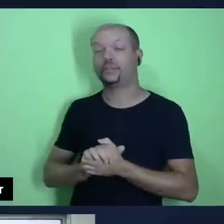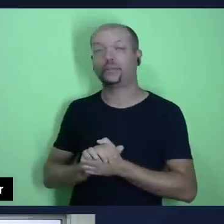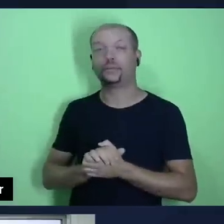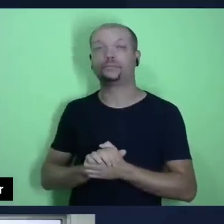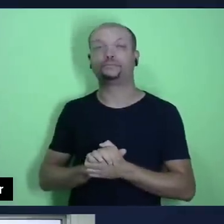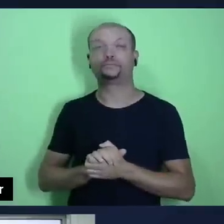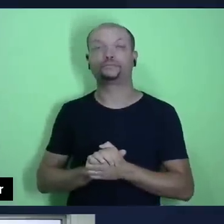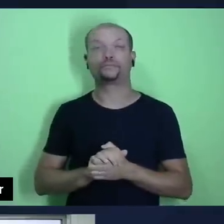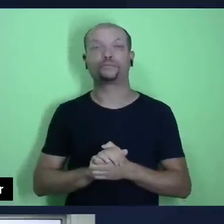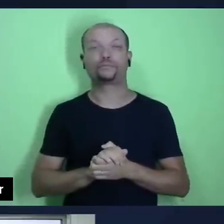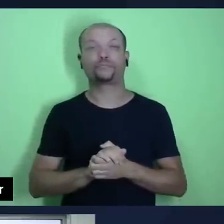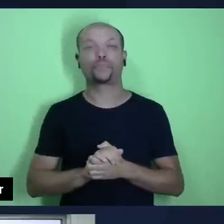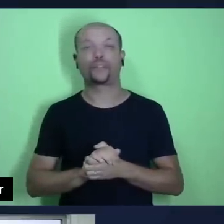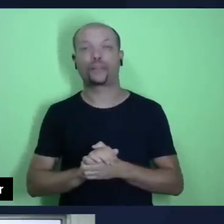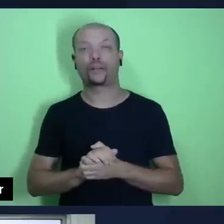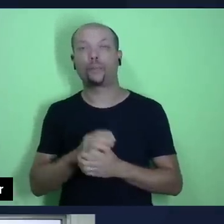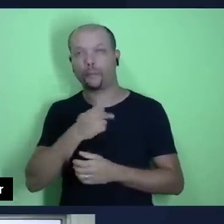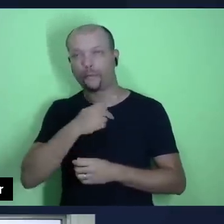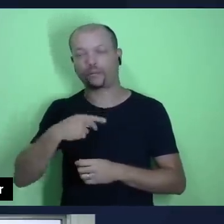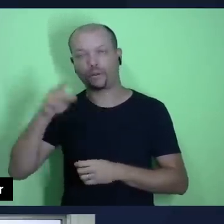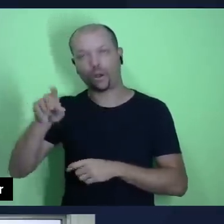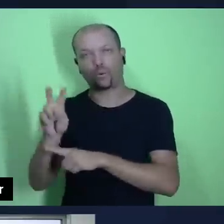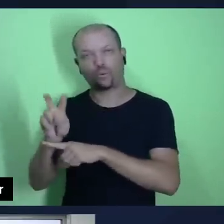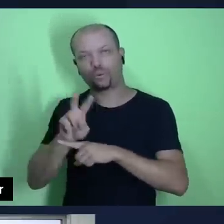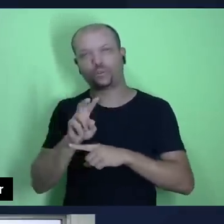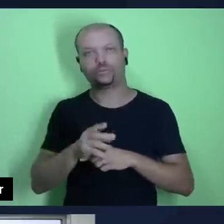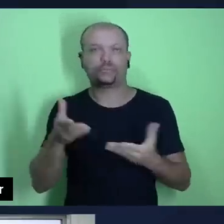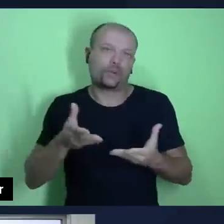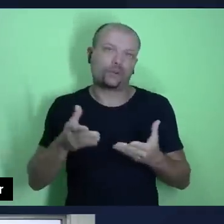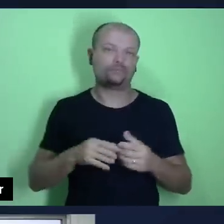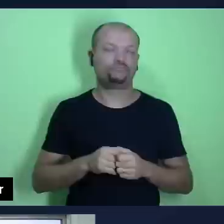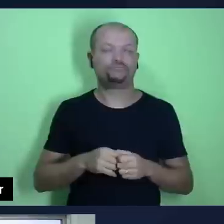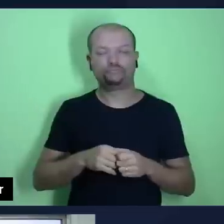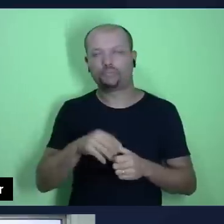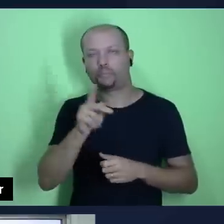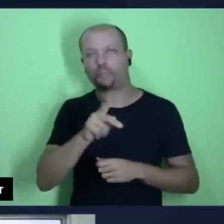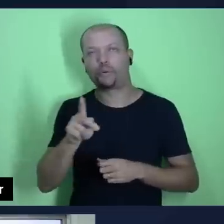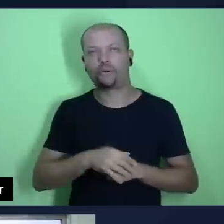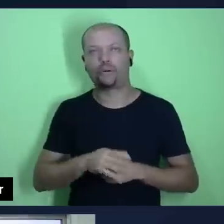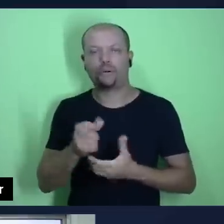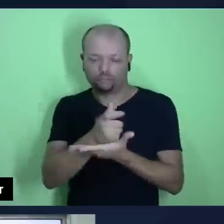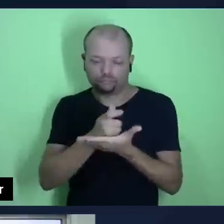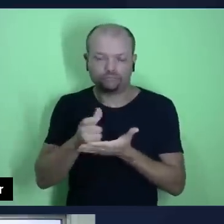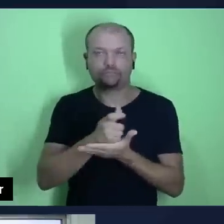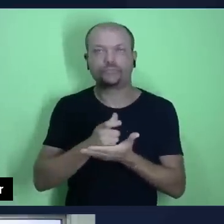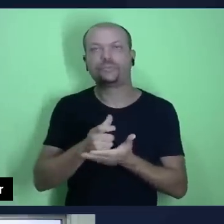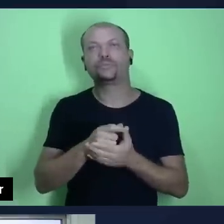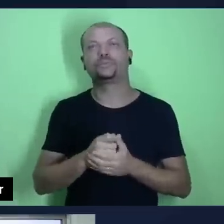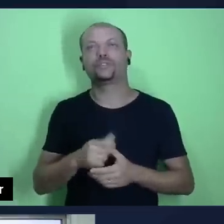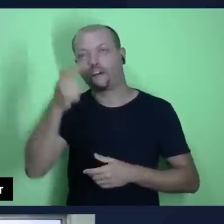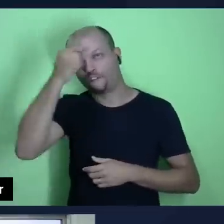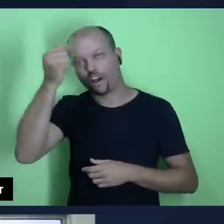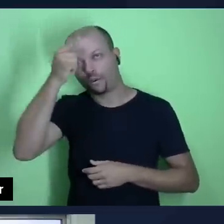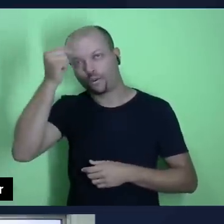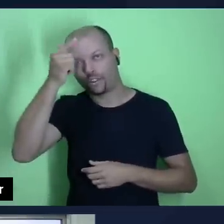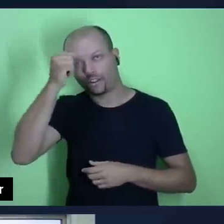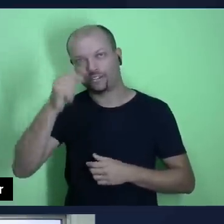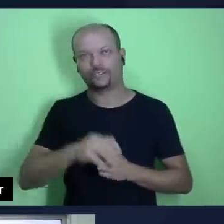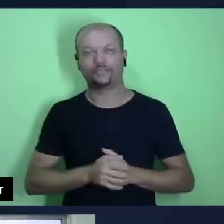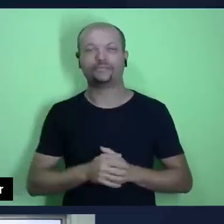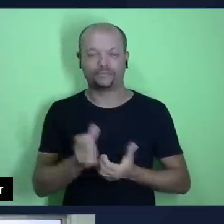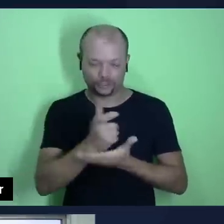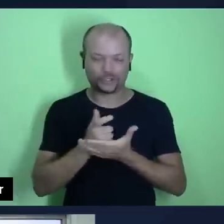central de Belém também. E atualmente estou trabalhando como professor de teologia na Faculdade Adventista de Teologia da Fama.